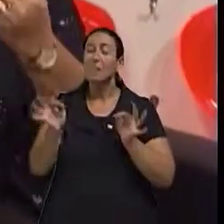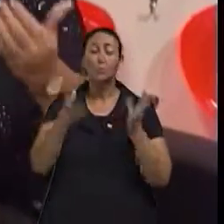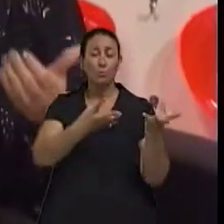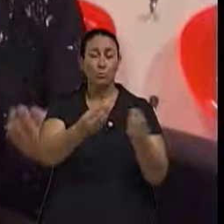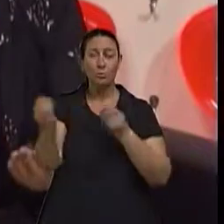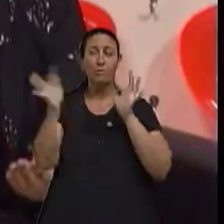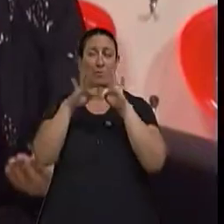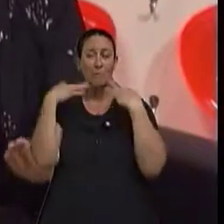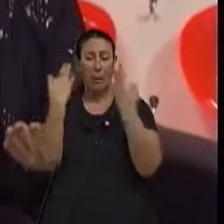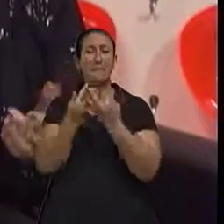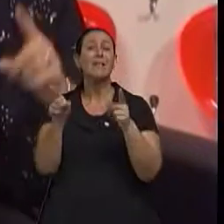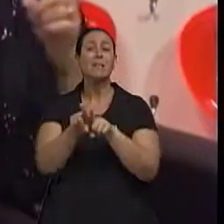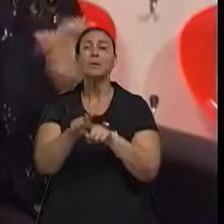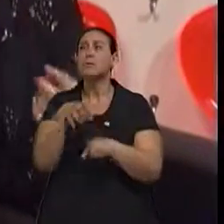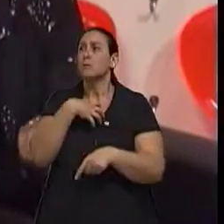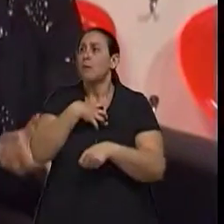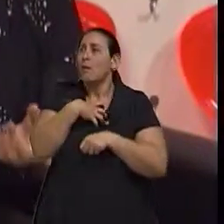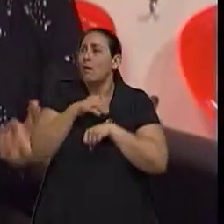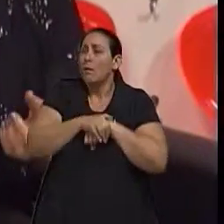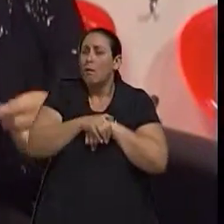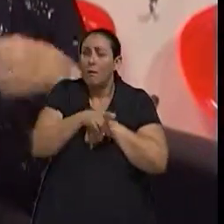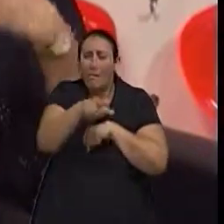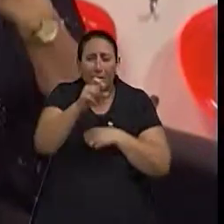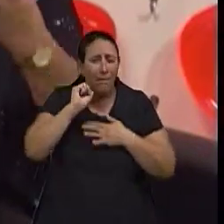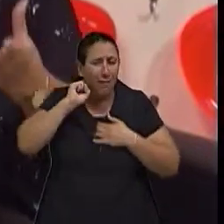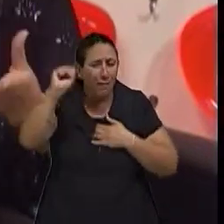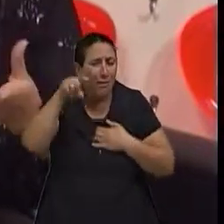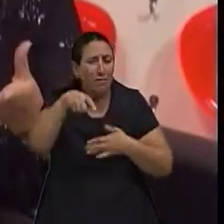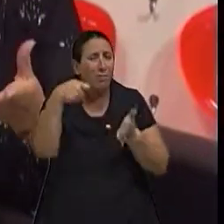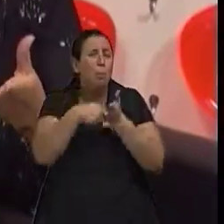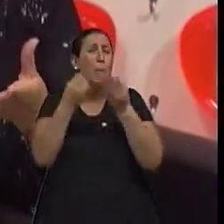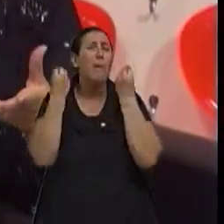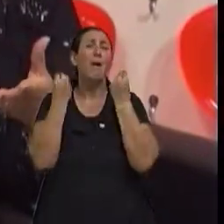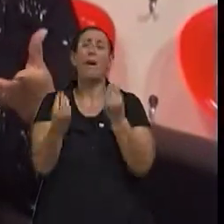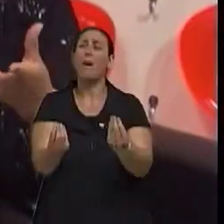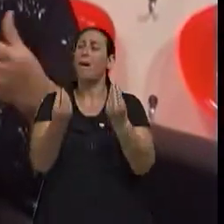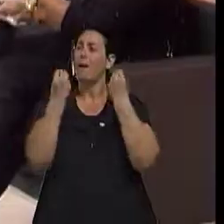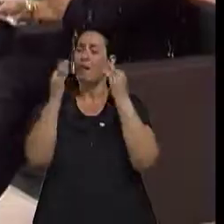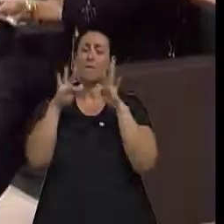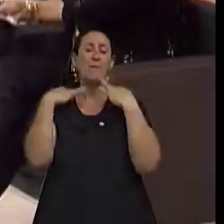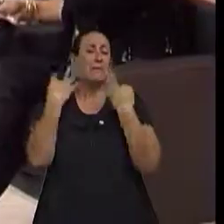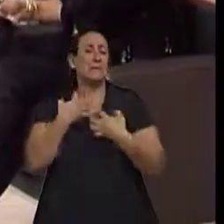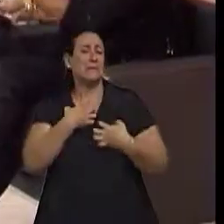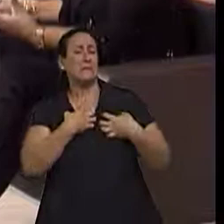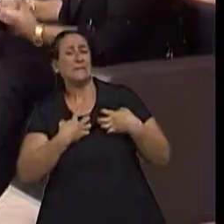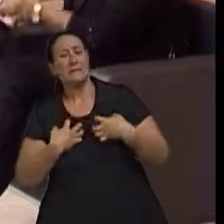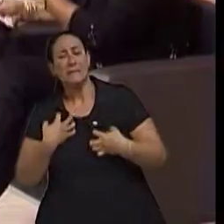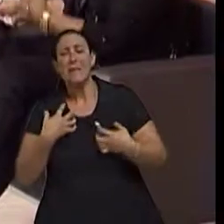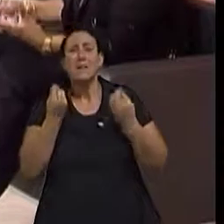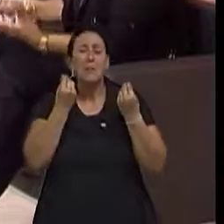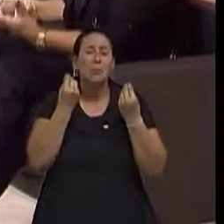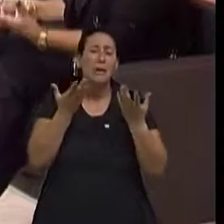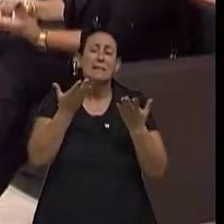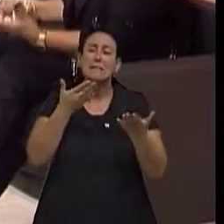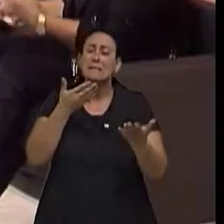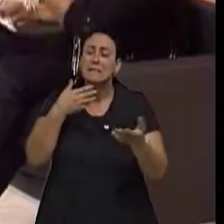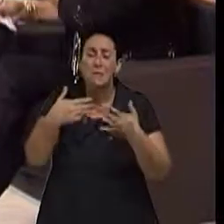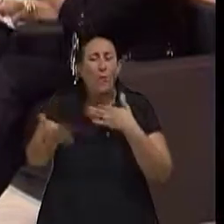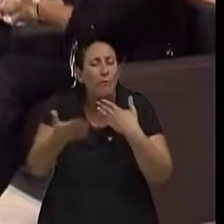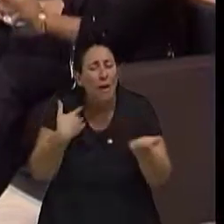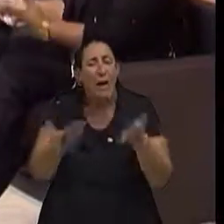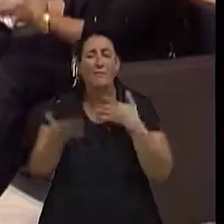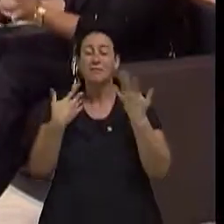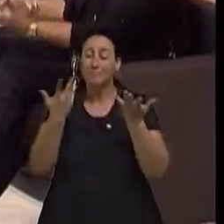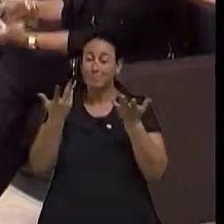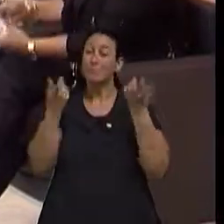não ajudaram na visão deles na hora que precisavam ajudar. Aí tem que lidar também com essas pessoas, com a